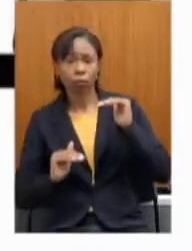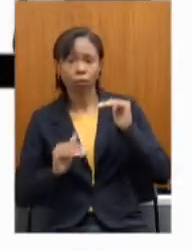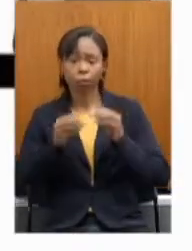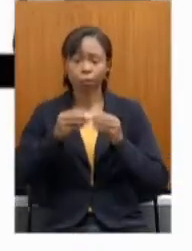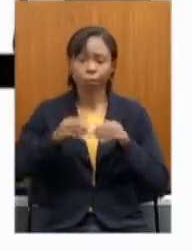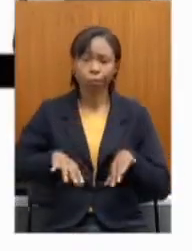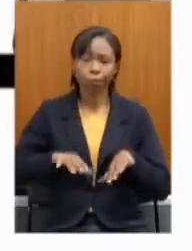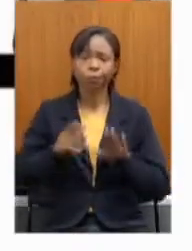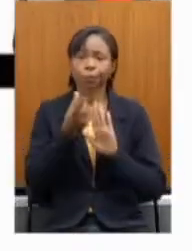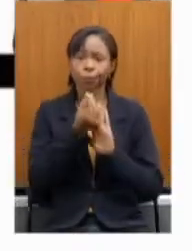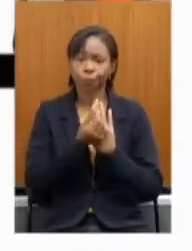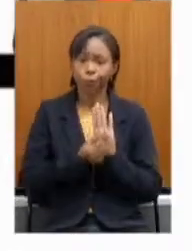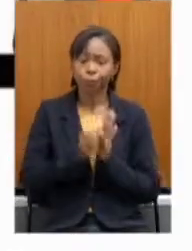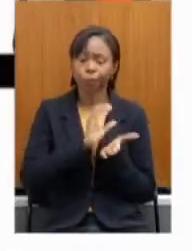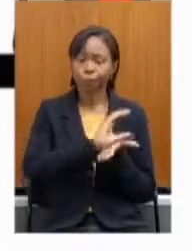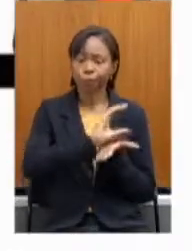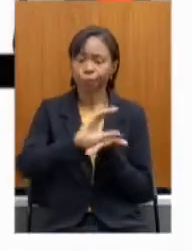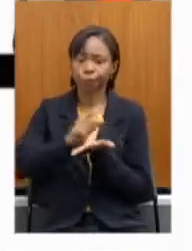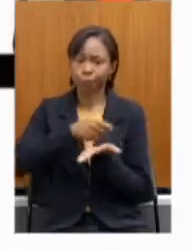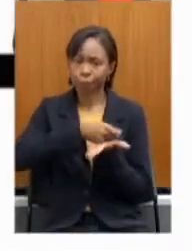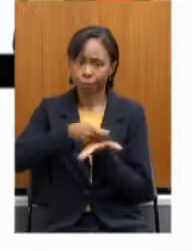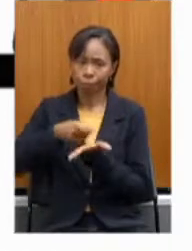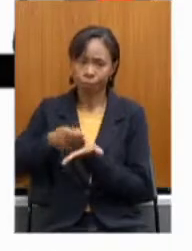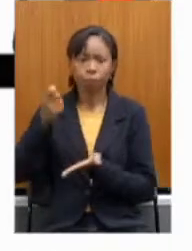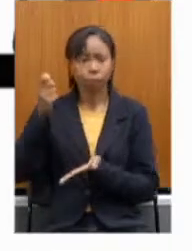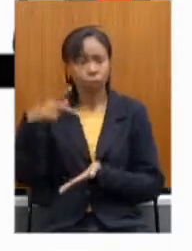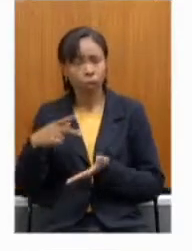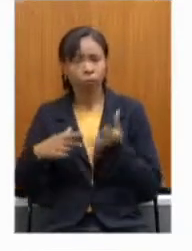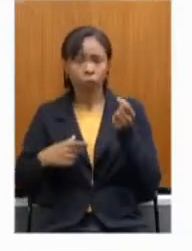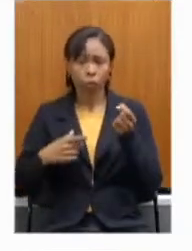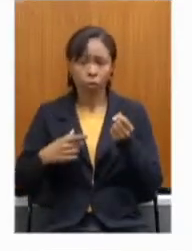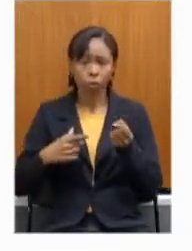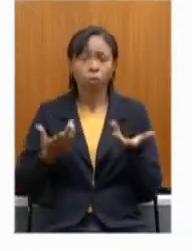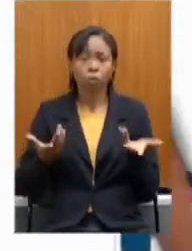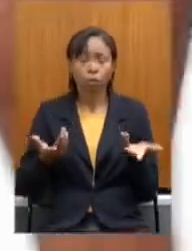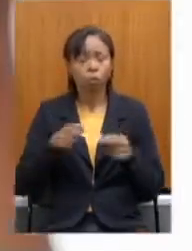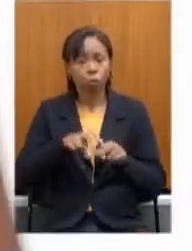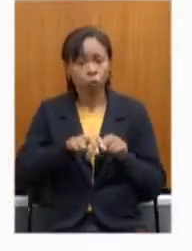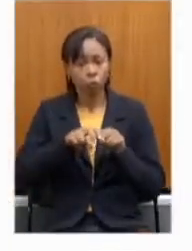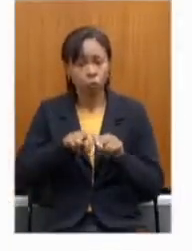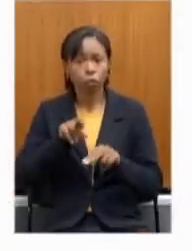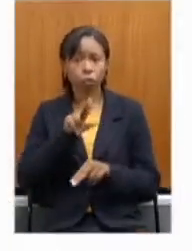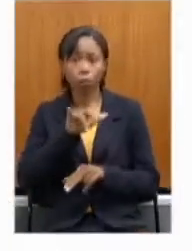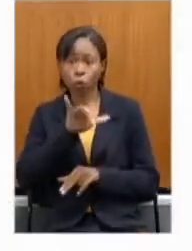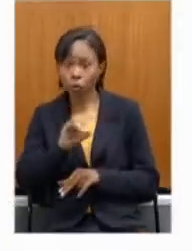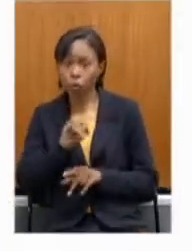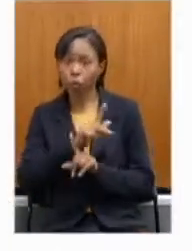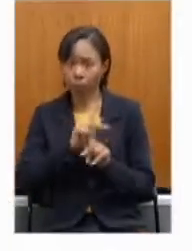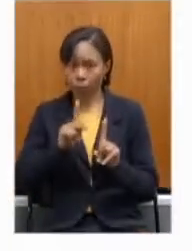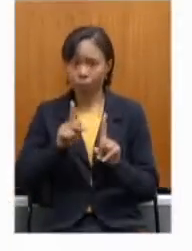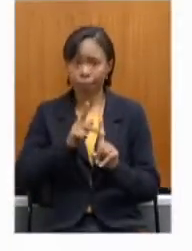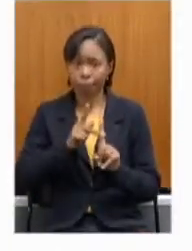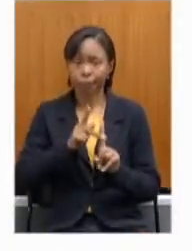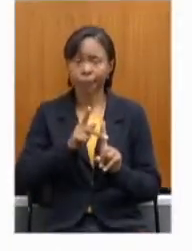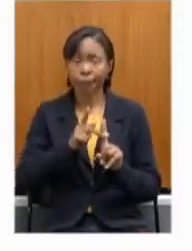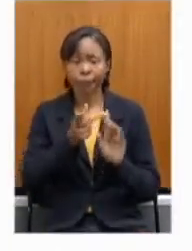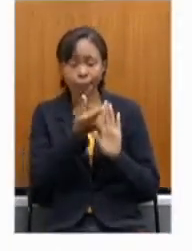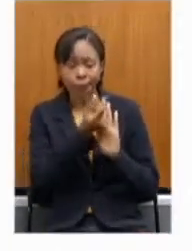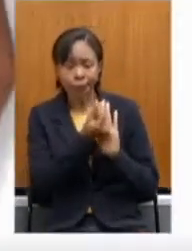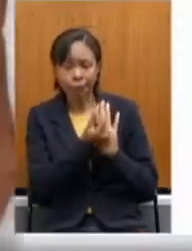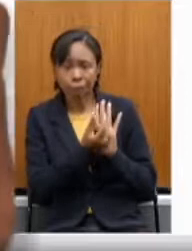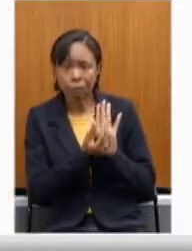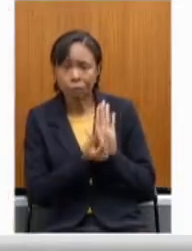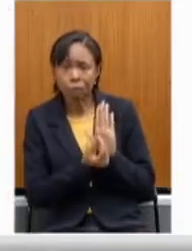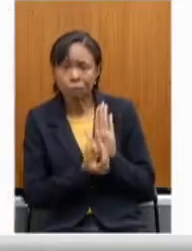contas No seu fluxo De pagamento De aposentados E pensionistas Com isso O Rio Previdência Foi ficando com Caixa cada vez Mais apertado